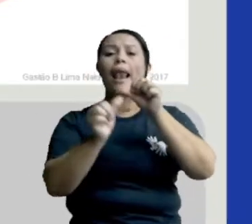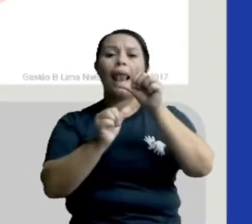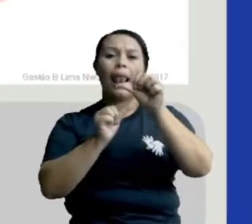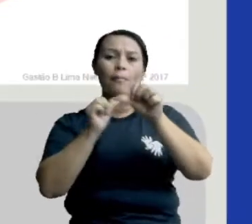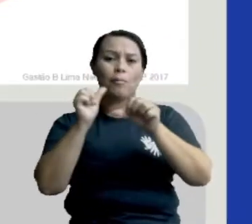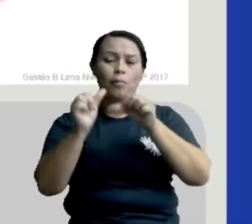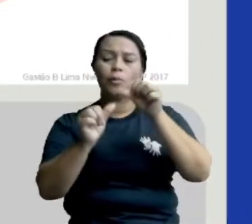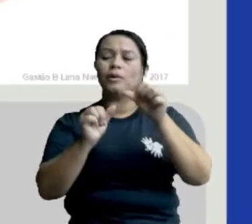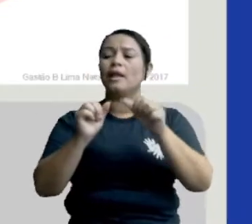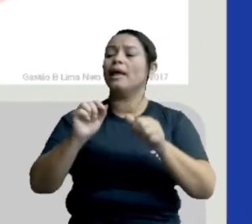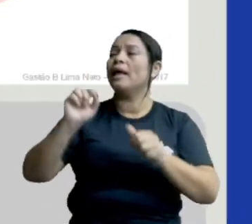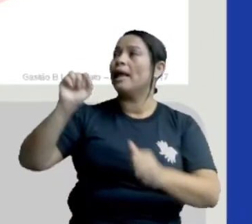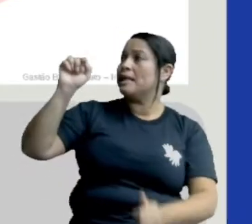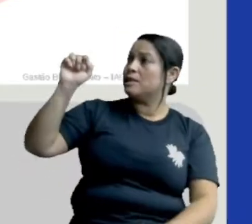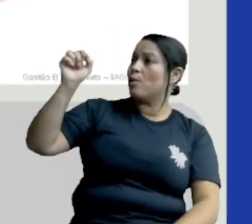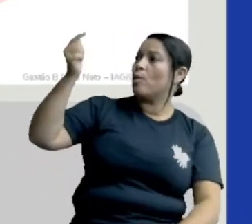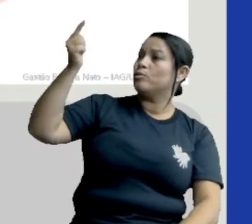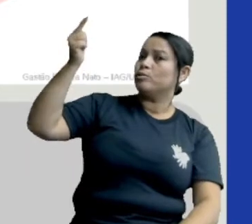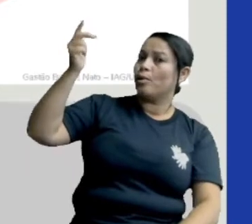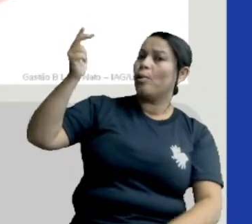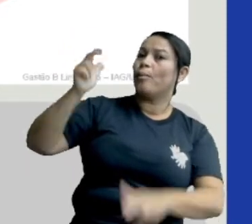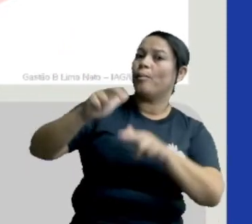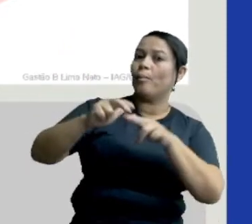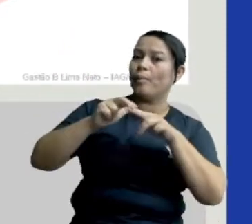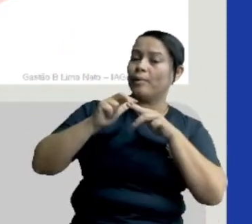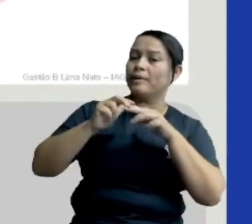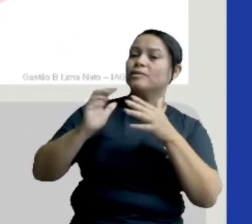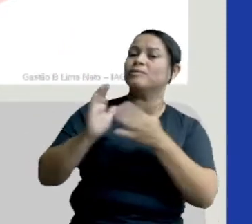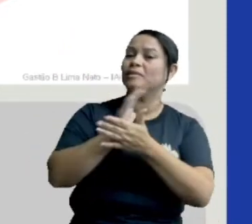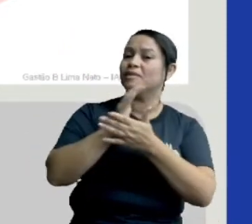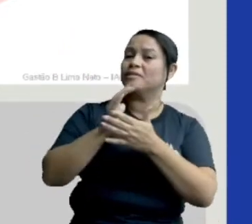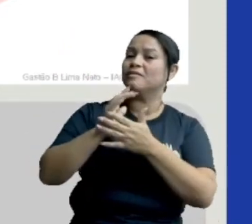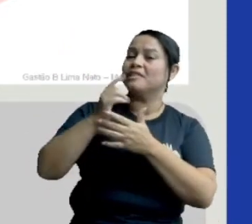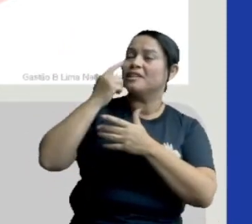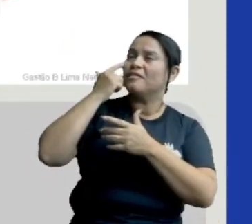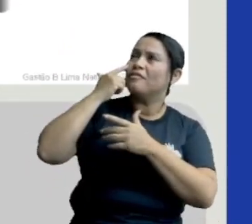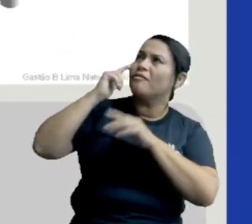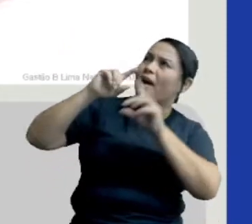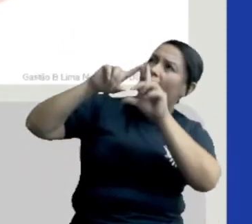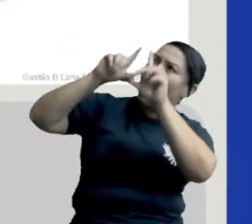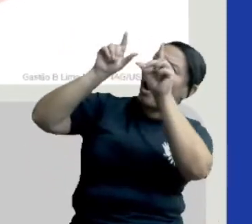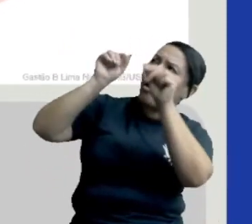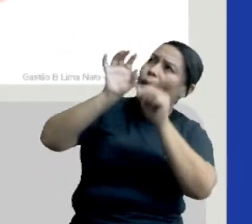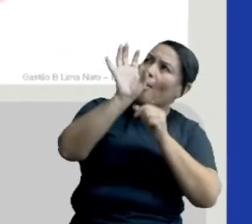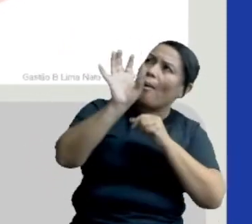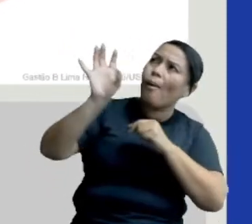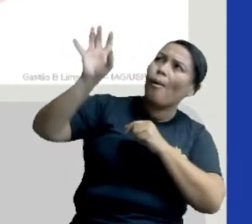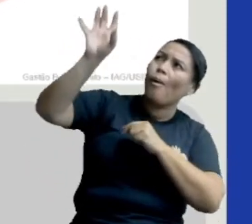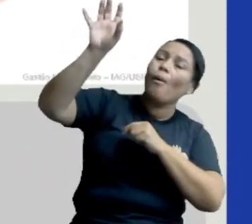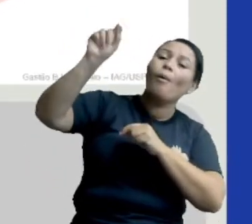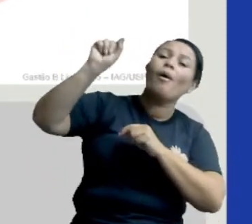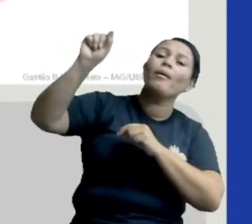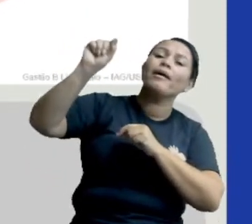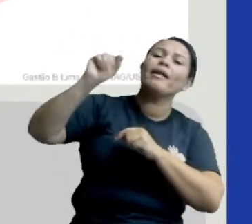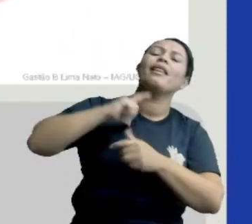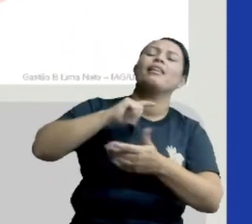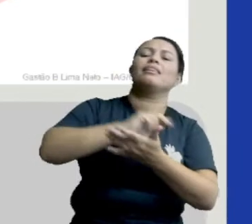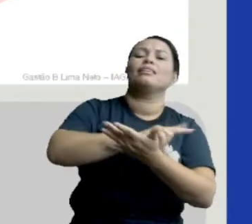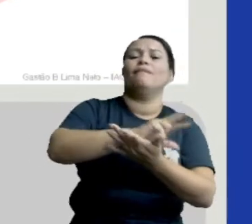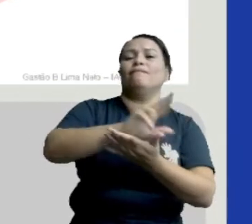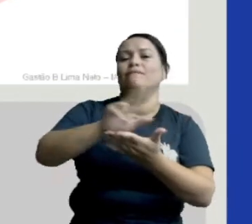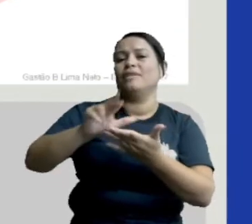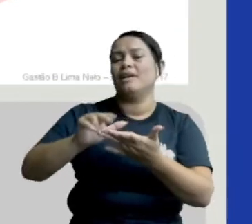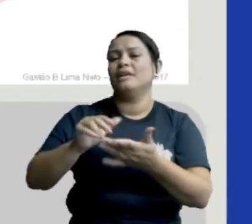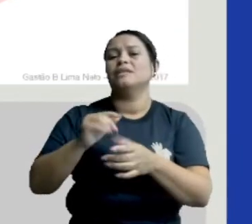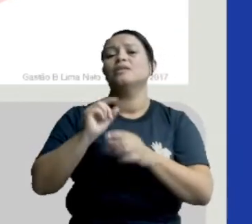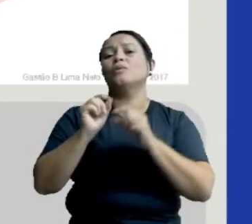relação ao Sol. Por isso, a Lua aparece para nós sob diferentes aspectos. Como eu